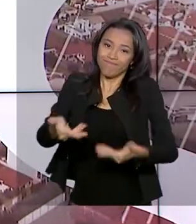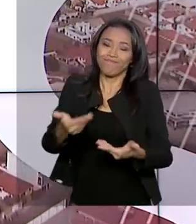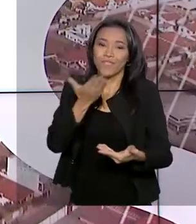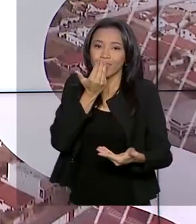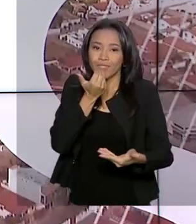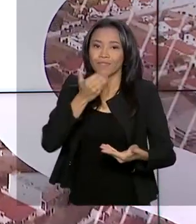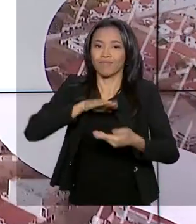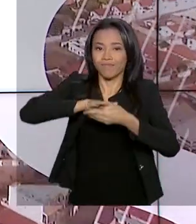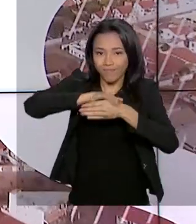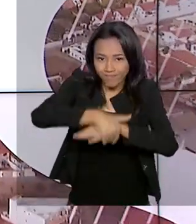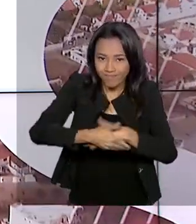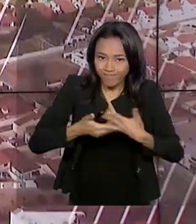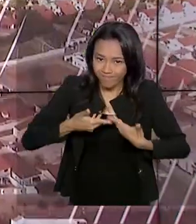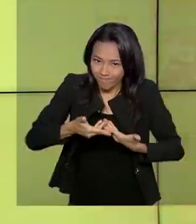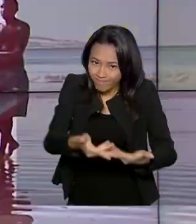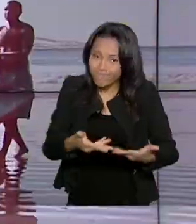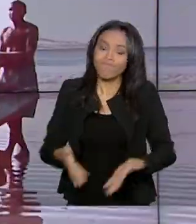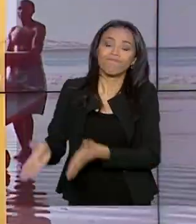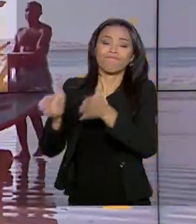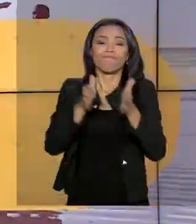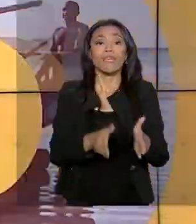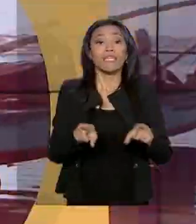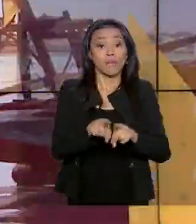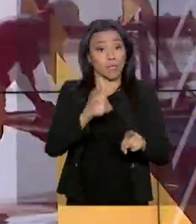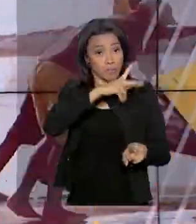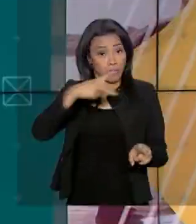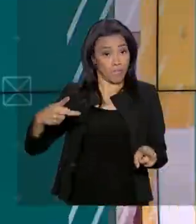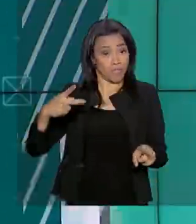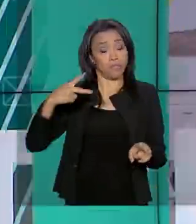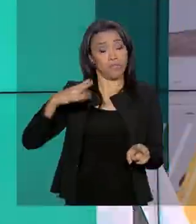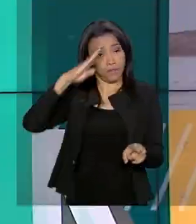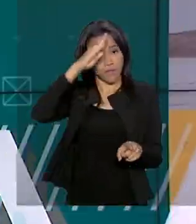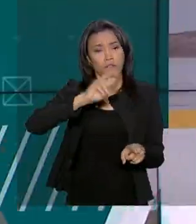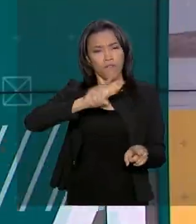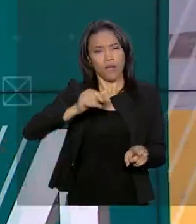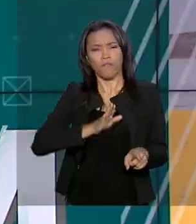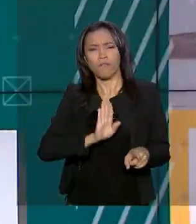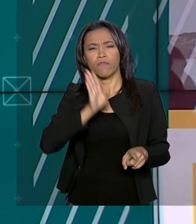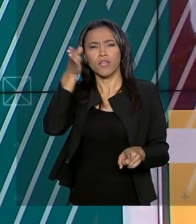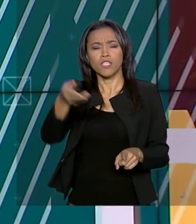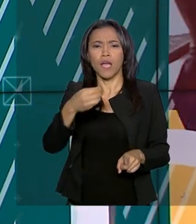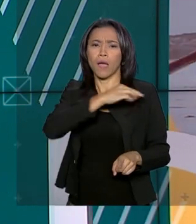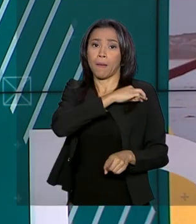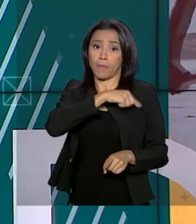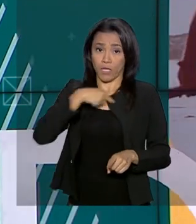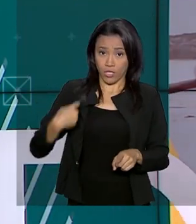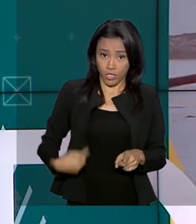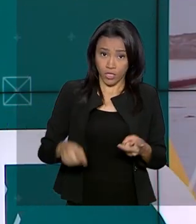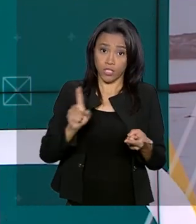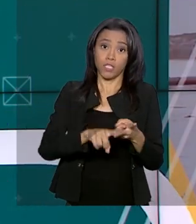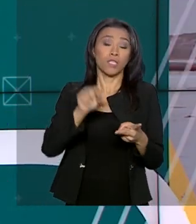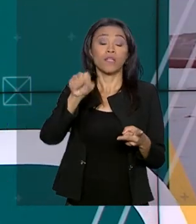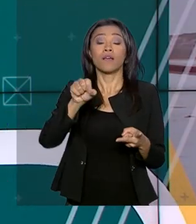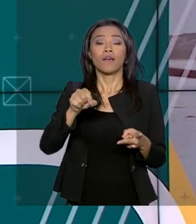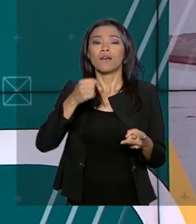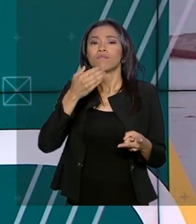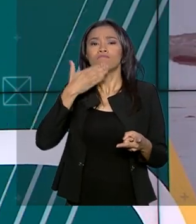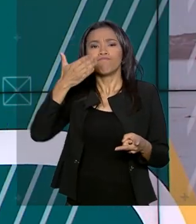Além da visita ao Japão, o presidente brasileiro deverá viajar para a China e países do Oriente Médio, como Emirados Árabes, Catar e Arábia